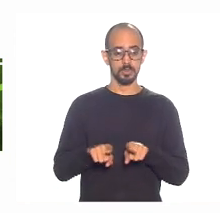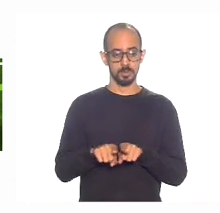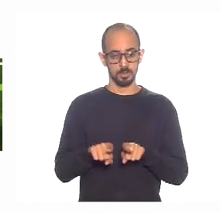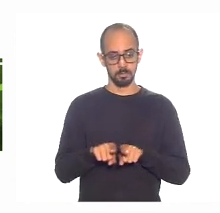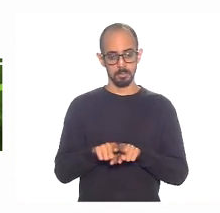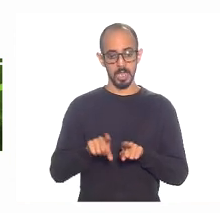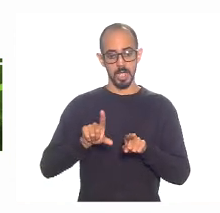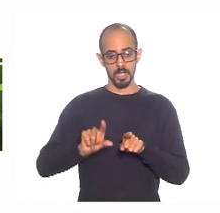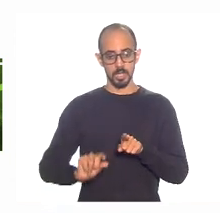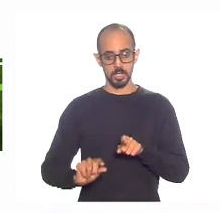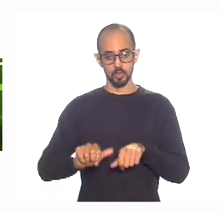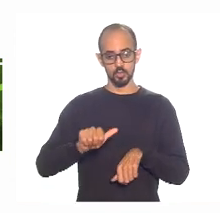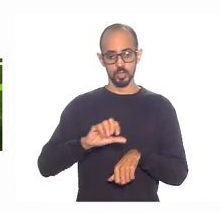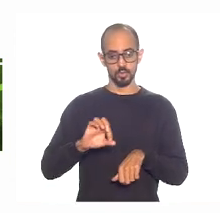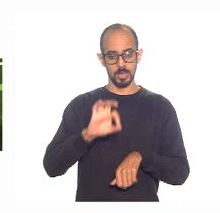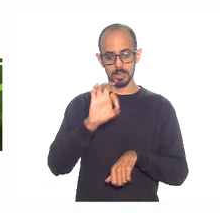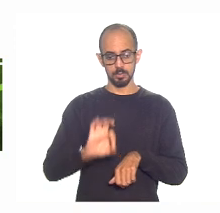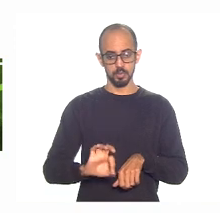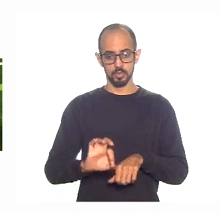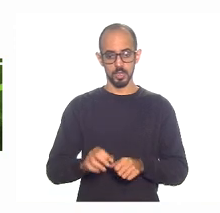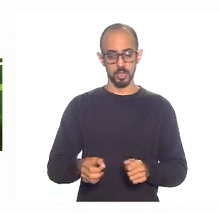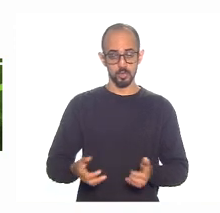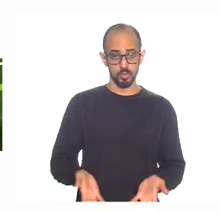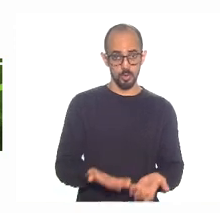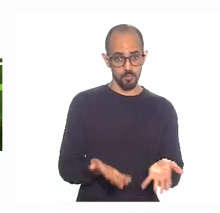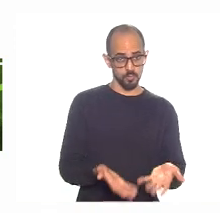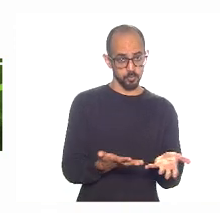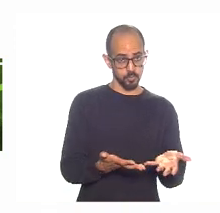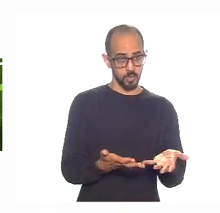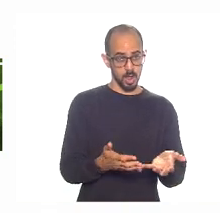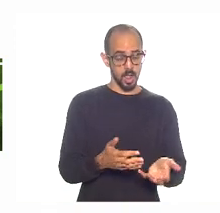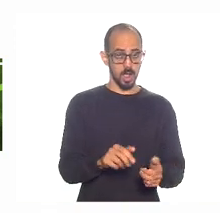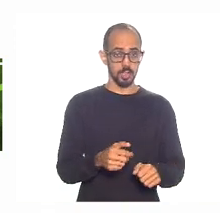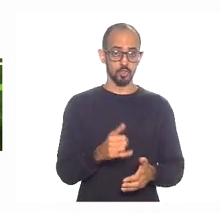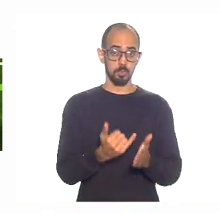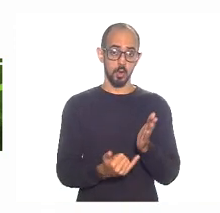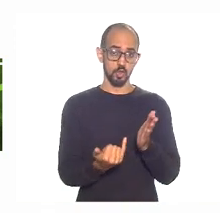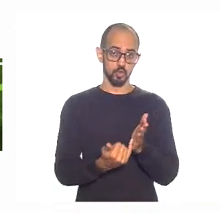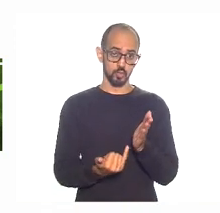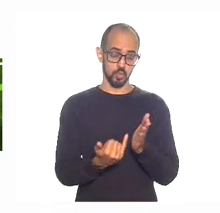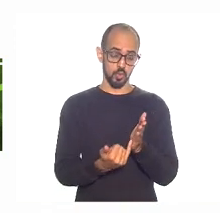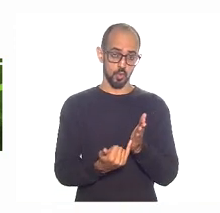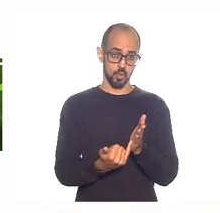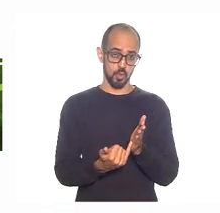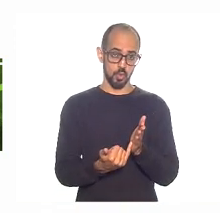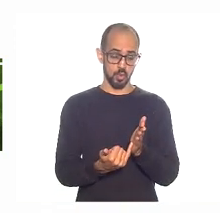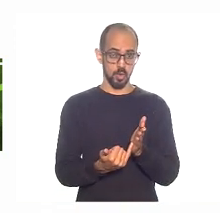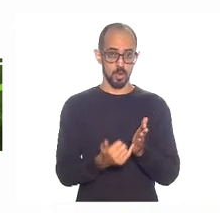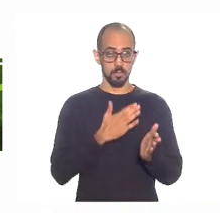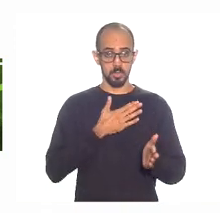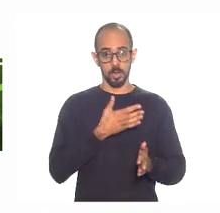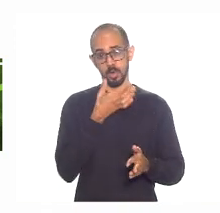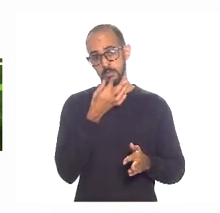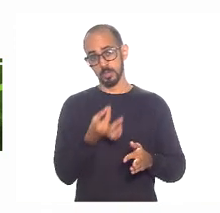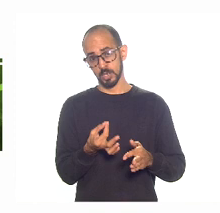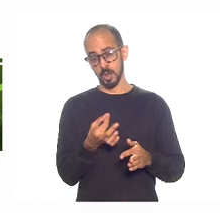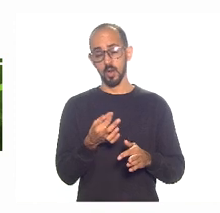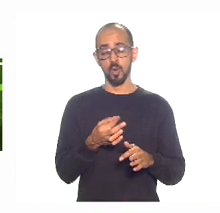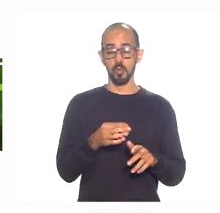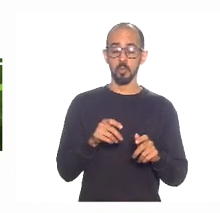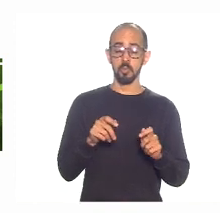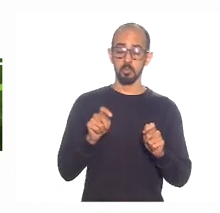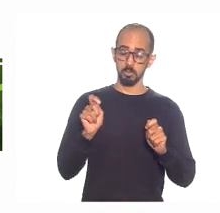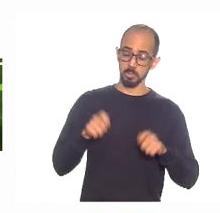A questão da redução adicional de 10% dos incentivos fiscais, acho até que isso é uma coisa que a gente